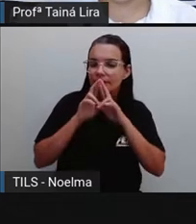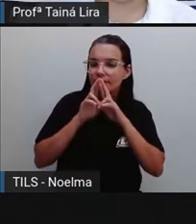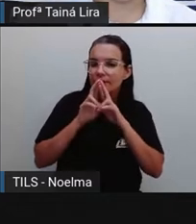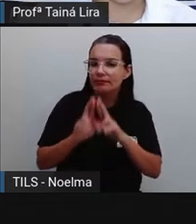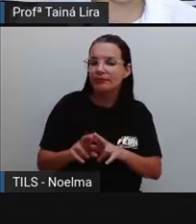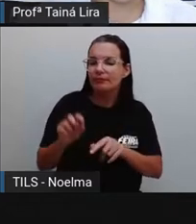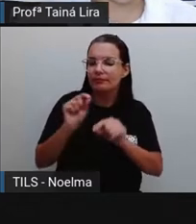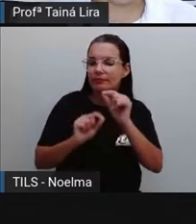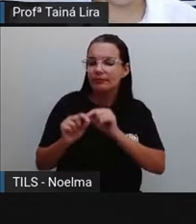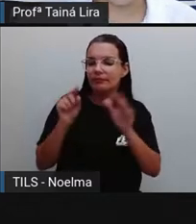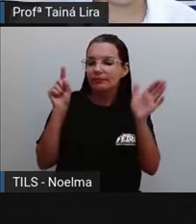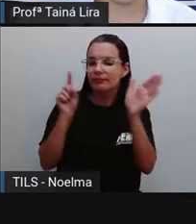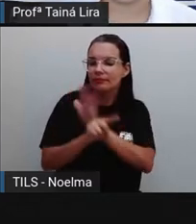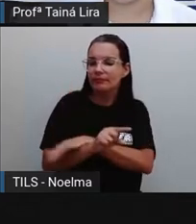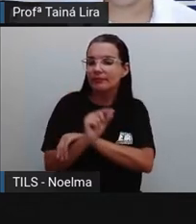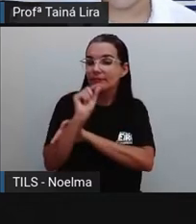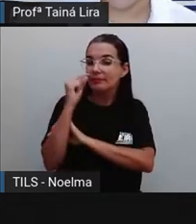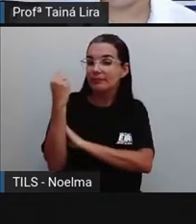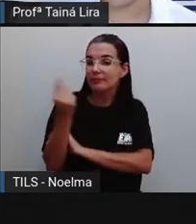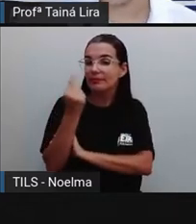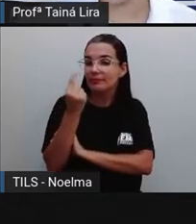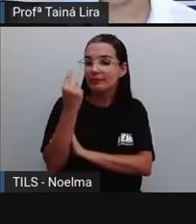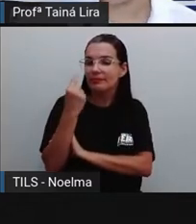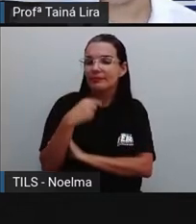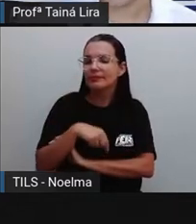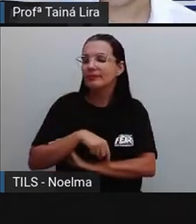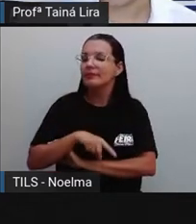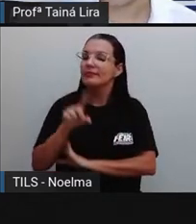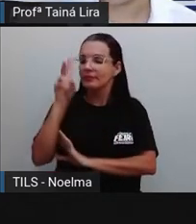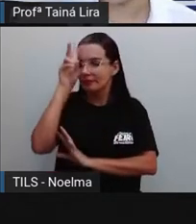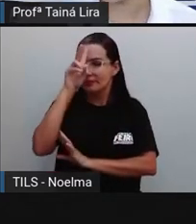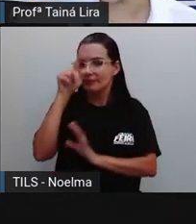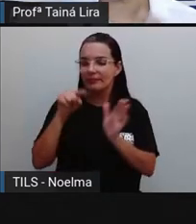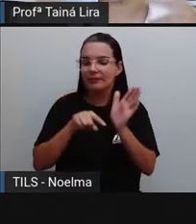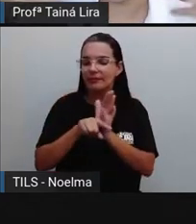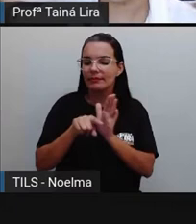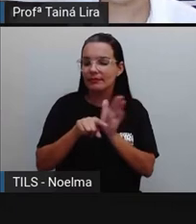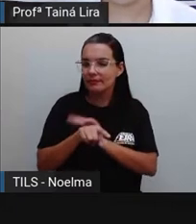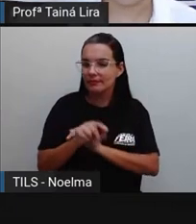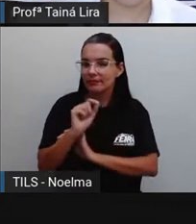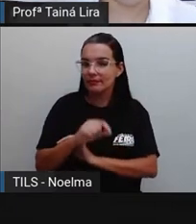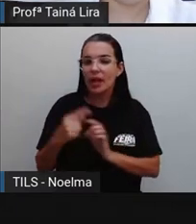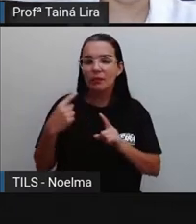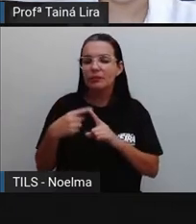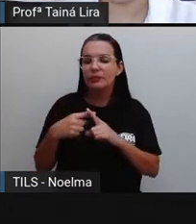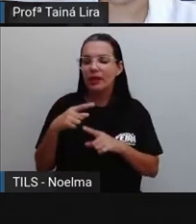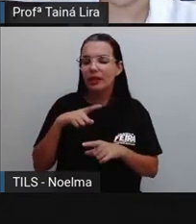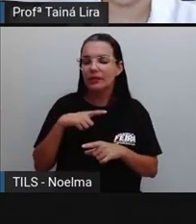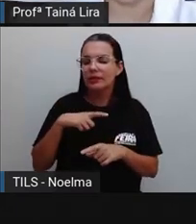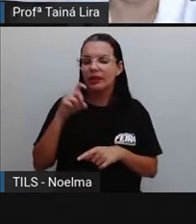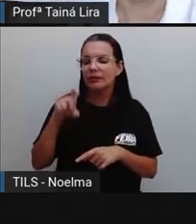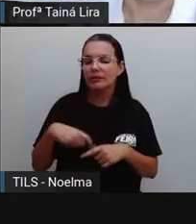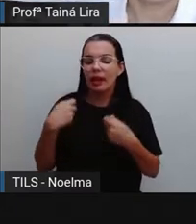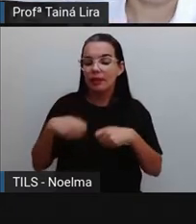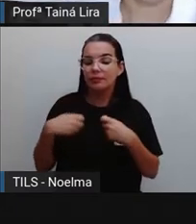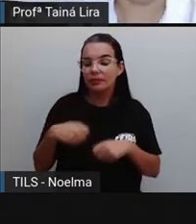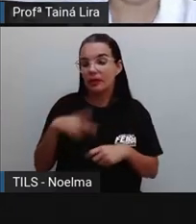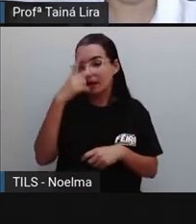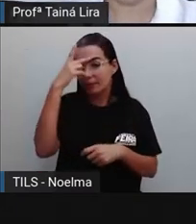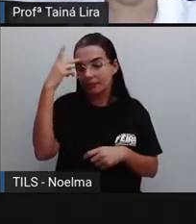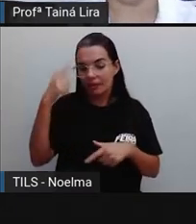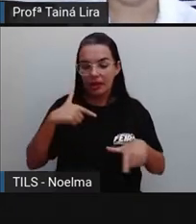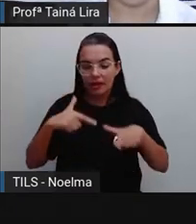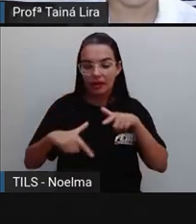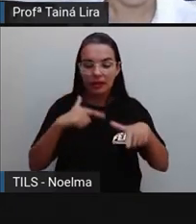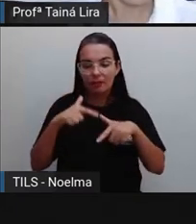até a pergunta lá do início da aula. Lembra que a PRO perguntou assim, por que será que as pessoas trabalham? E a PRO